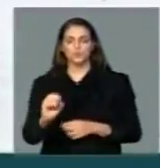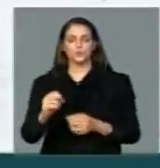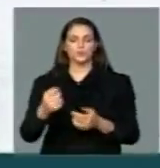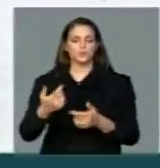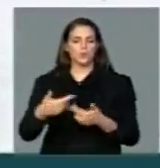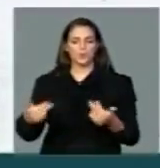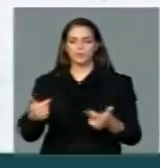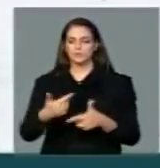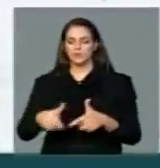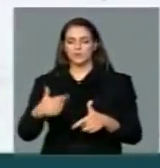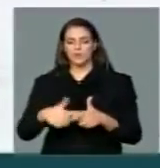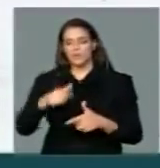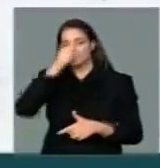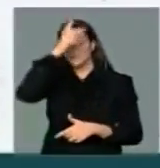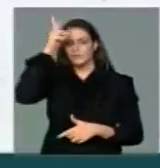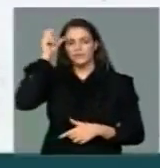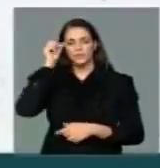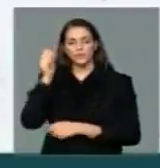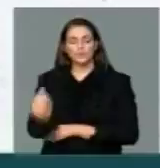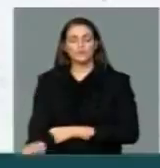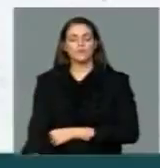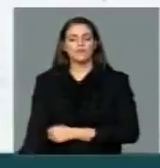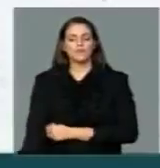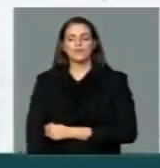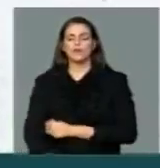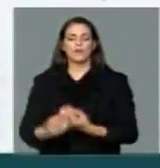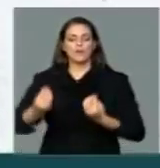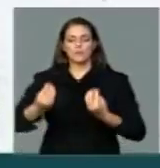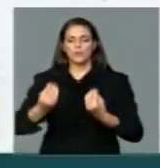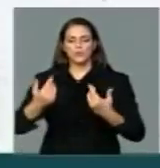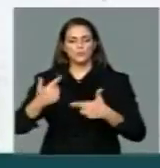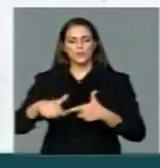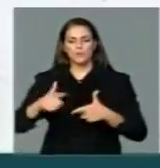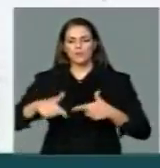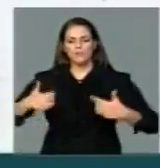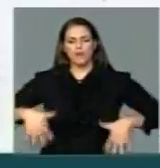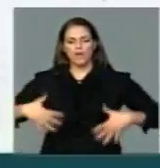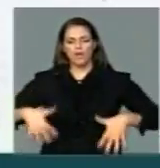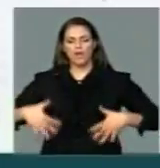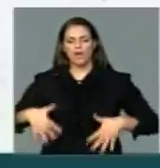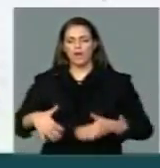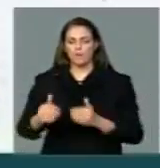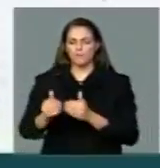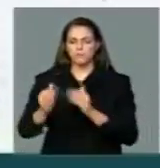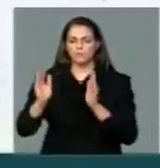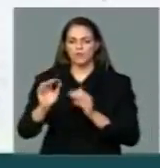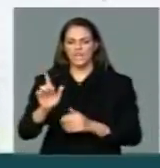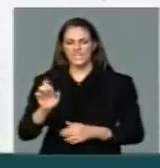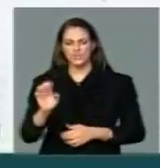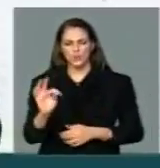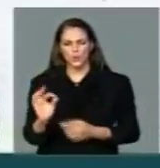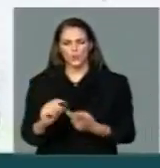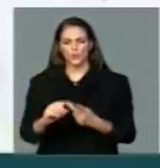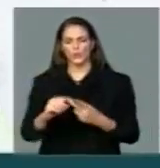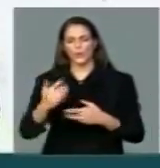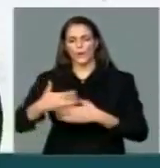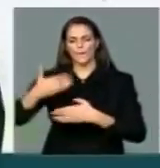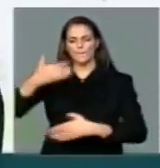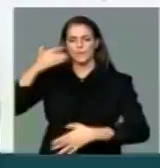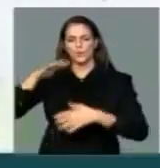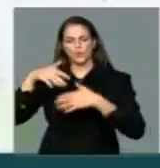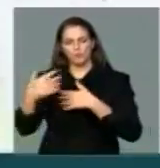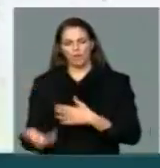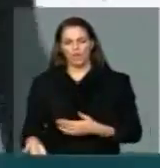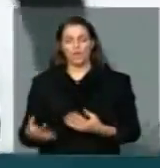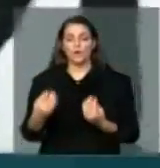na frente da nossa casa, o muro cai na casa do lado do vizinho, o posto de saúde é no bairro onde a gente mora. Nós, em duas eleições, não teremos